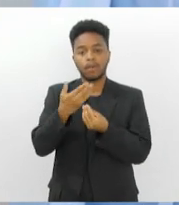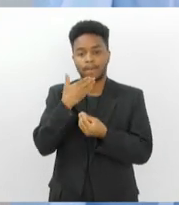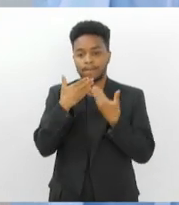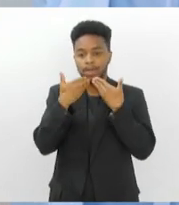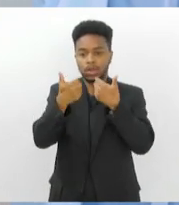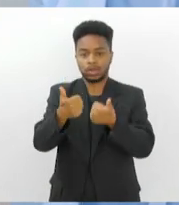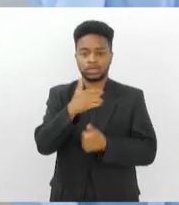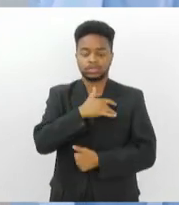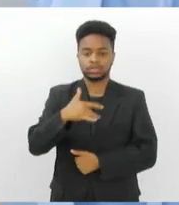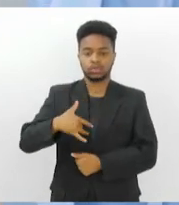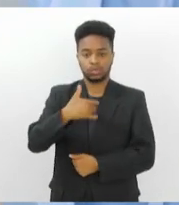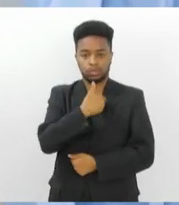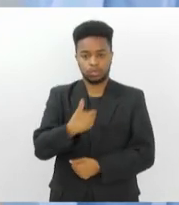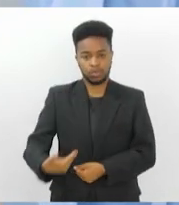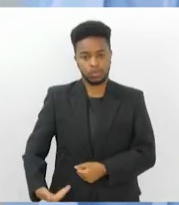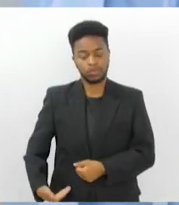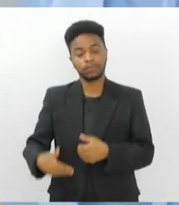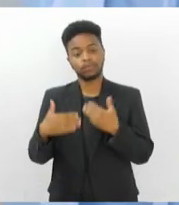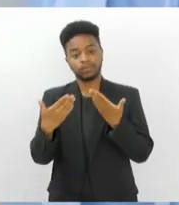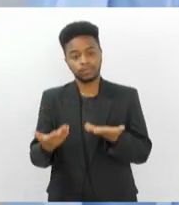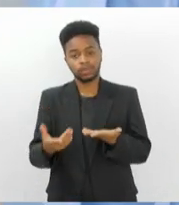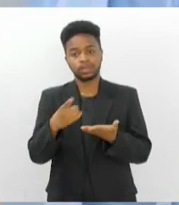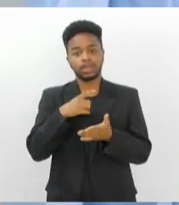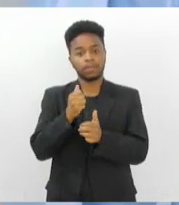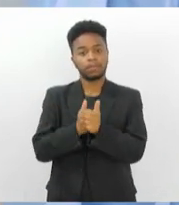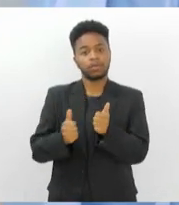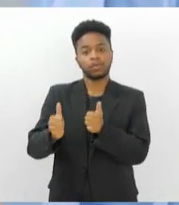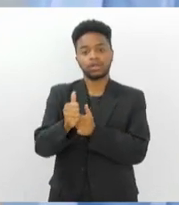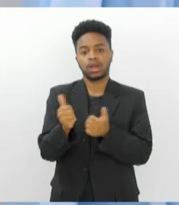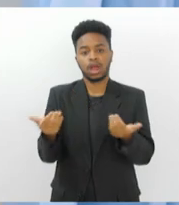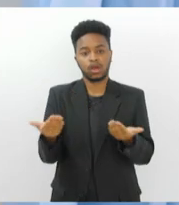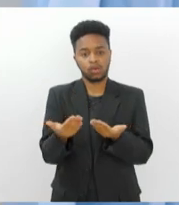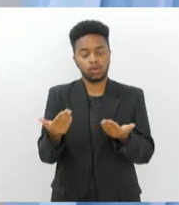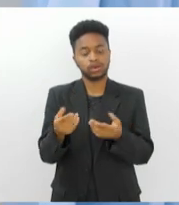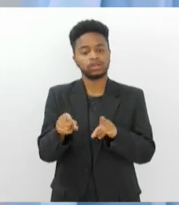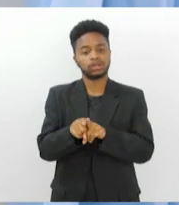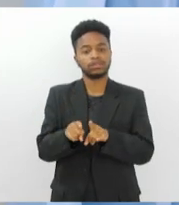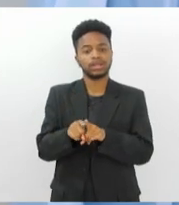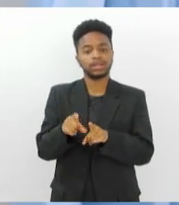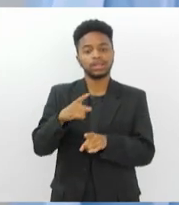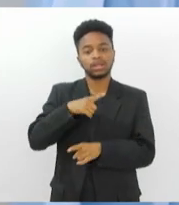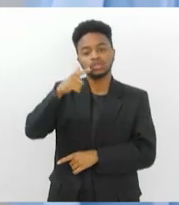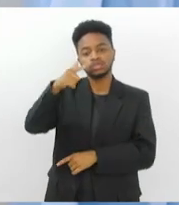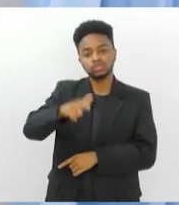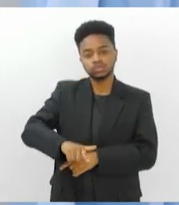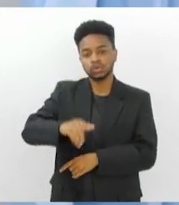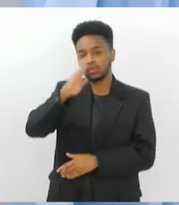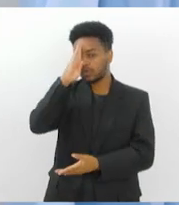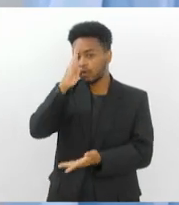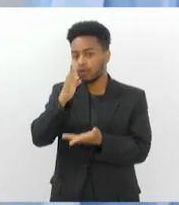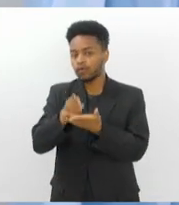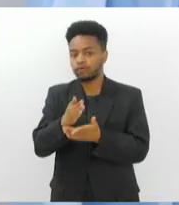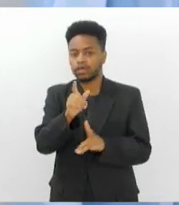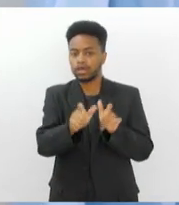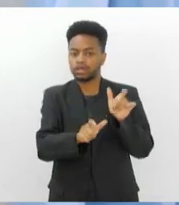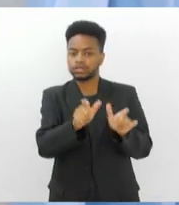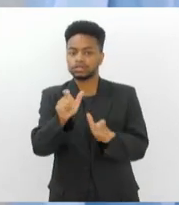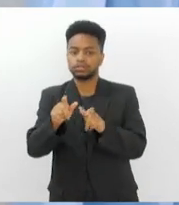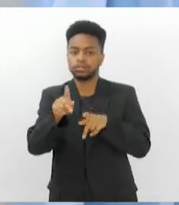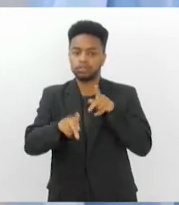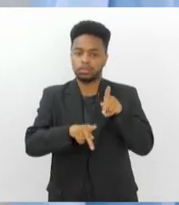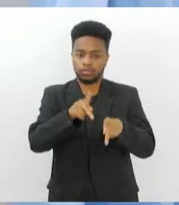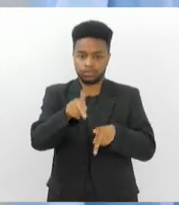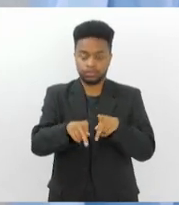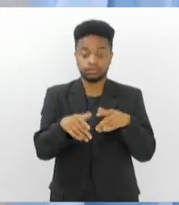A saúde pública voltando a ter o seu protagonismo, voltando realmente a ter a credibilidade e a confiança das pessoas.